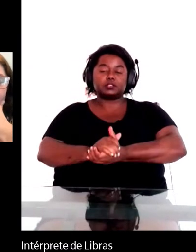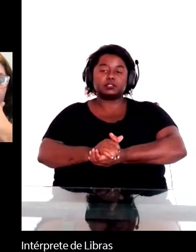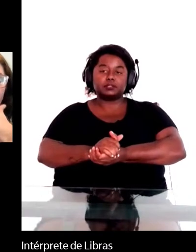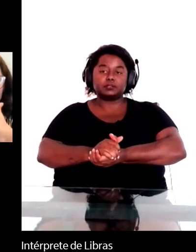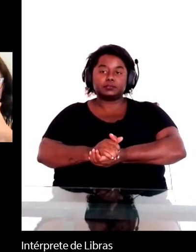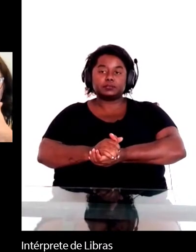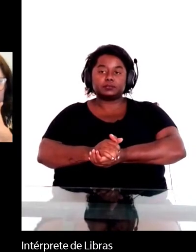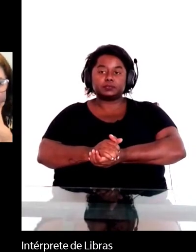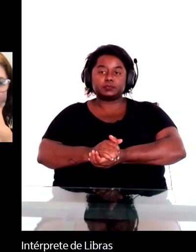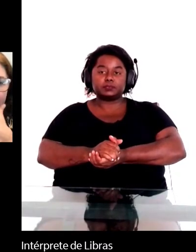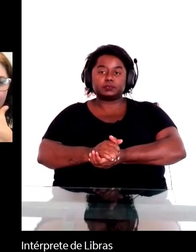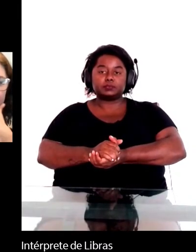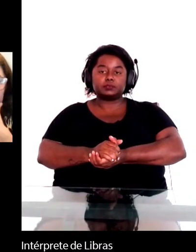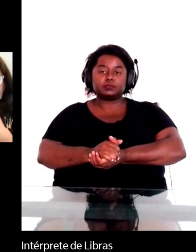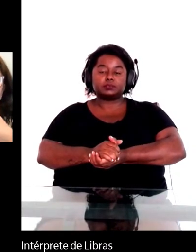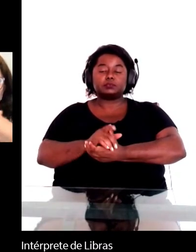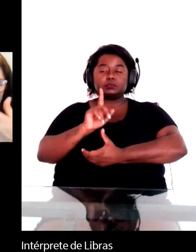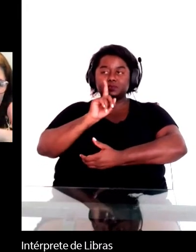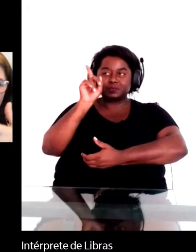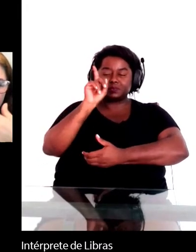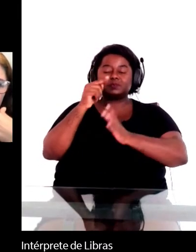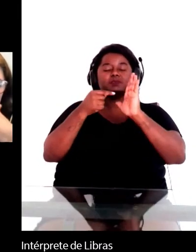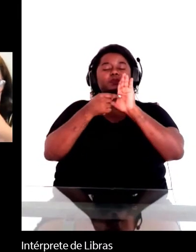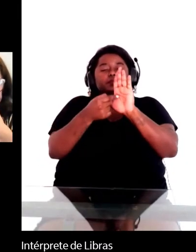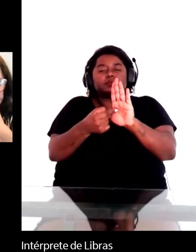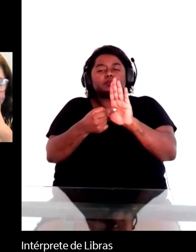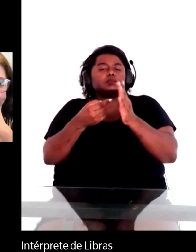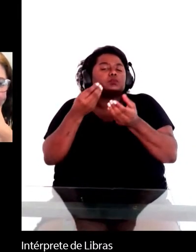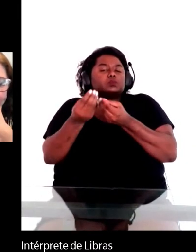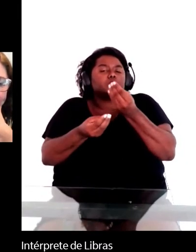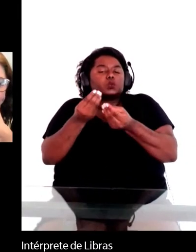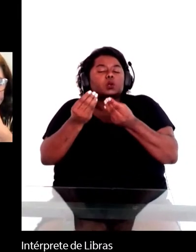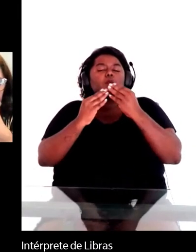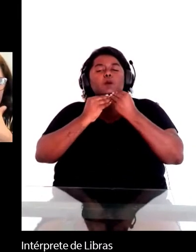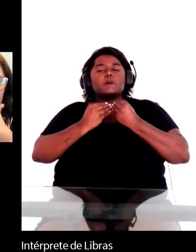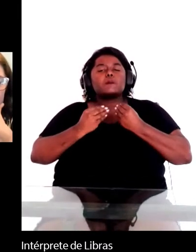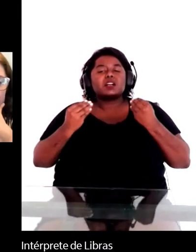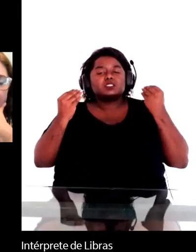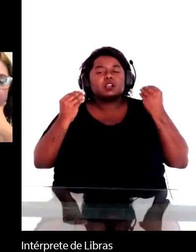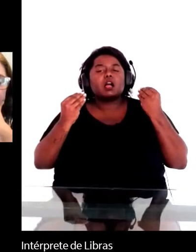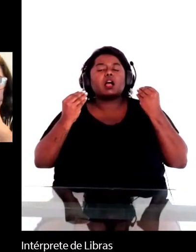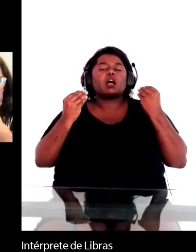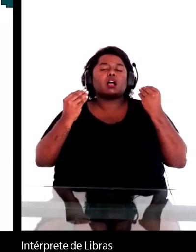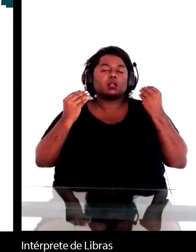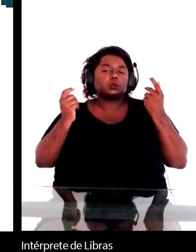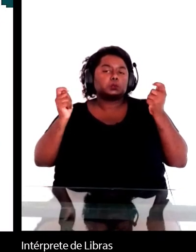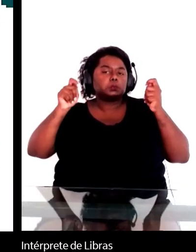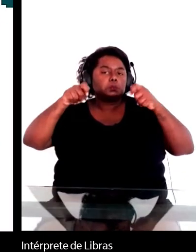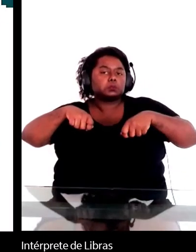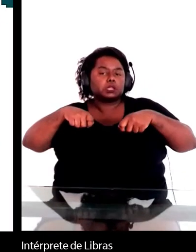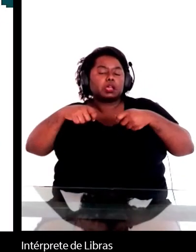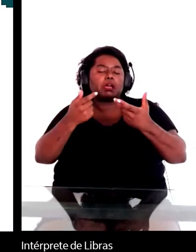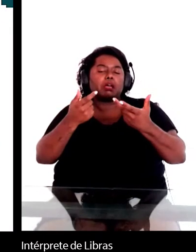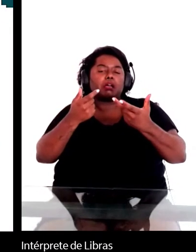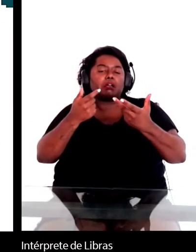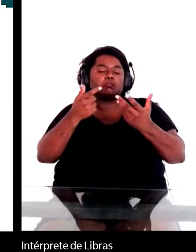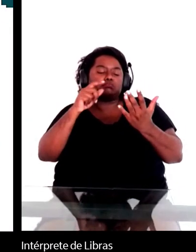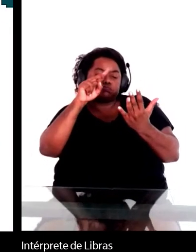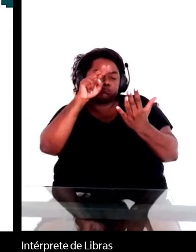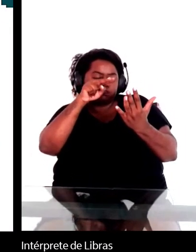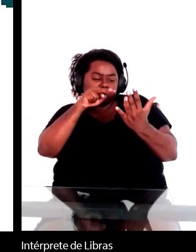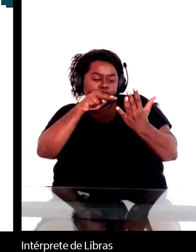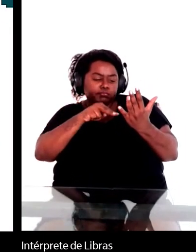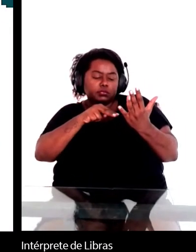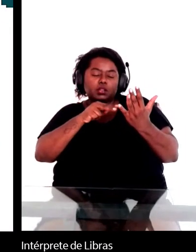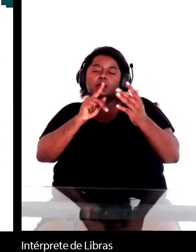eu mostro aqui como que o Machado, ele pode ser lido a partir de sua comparação com a